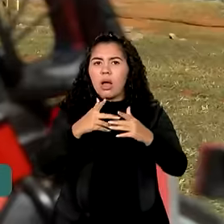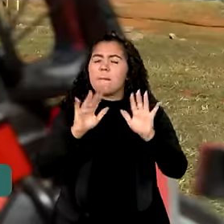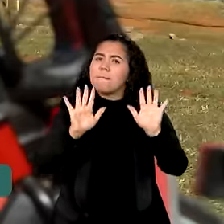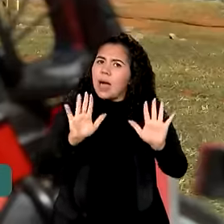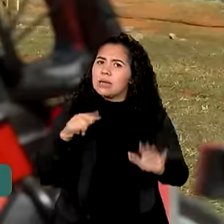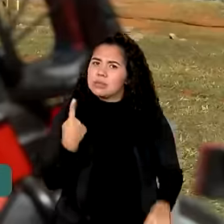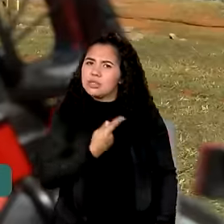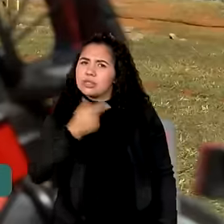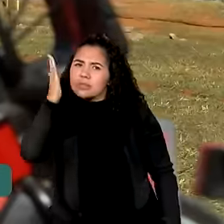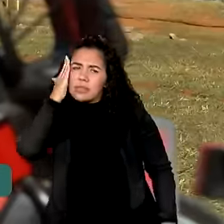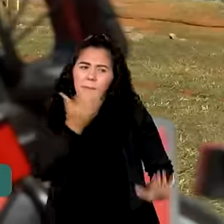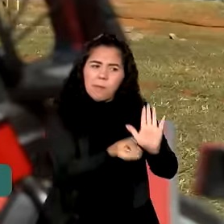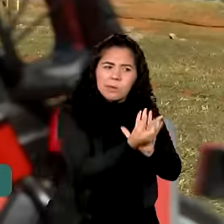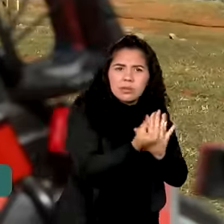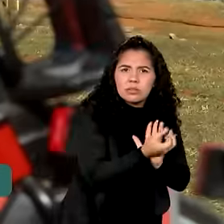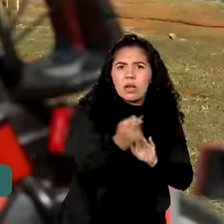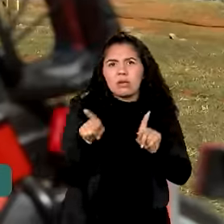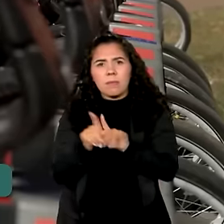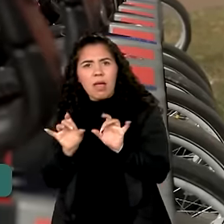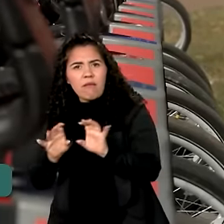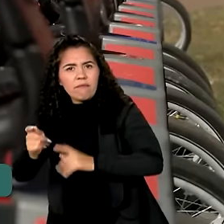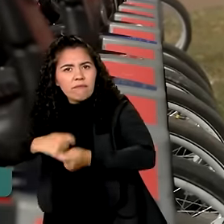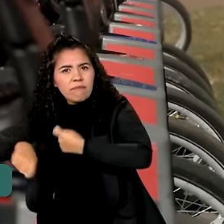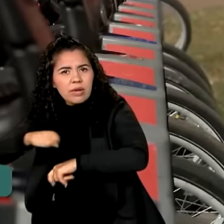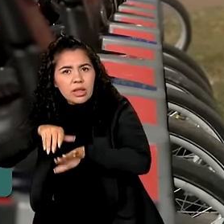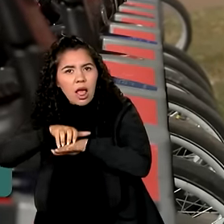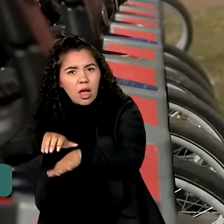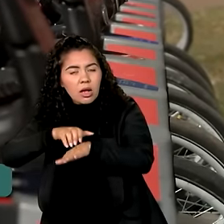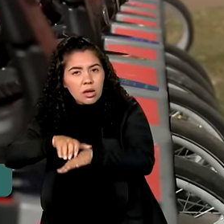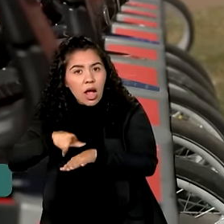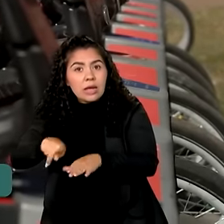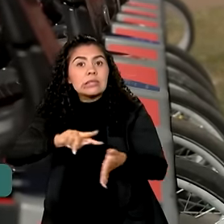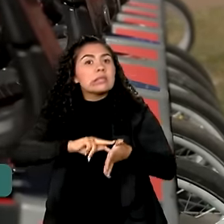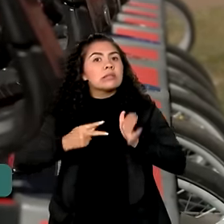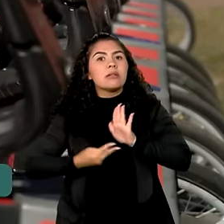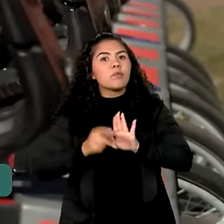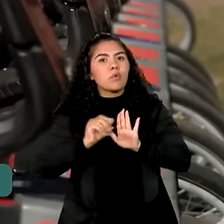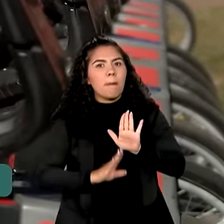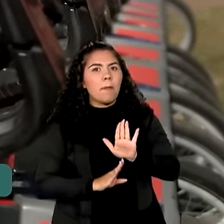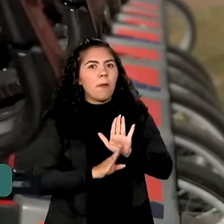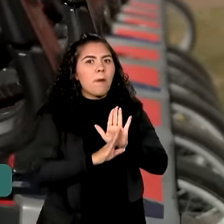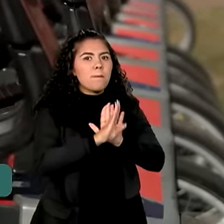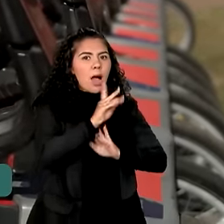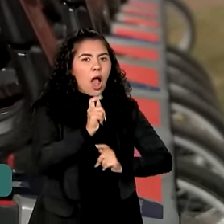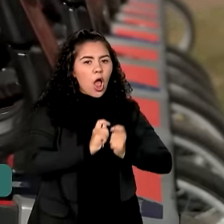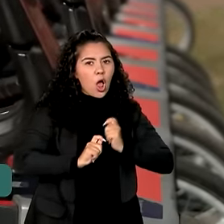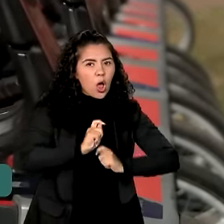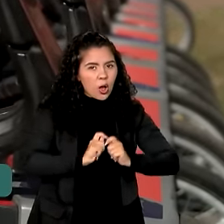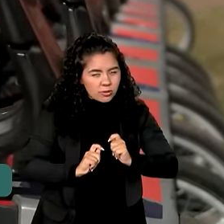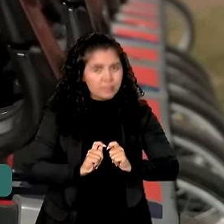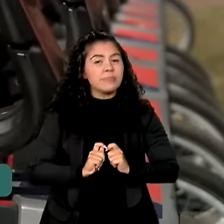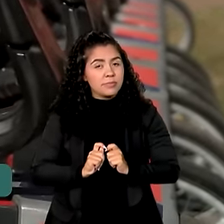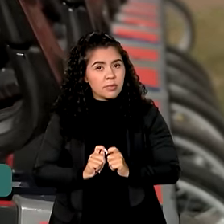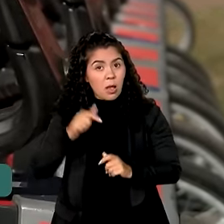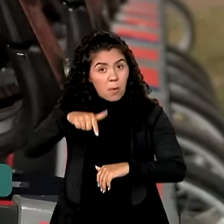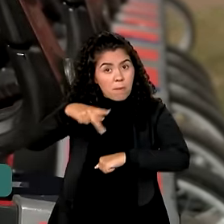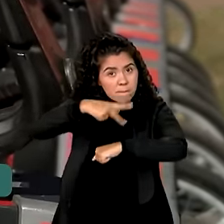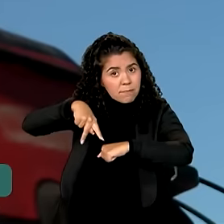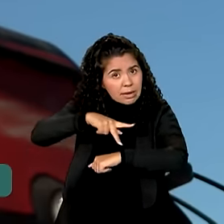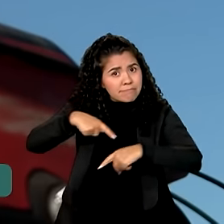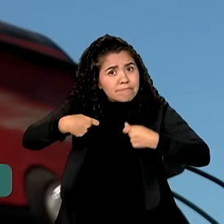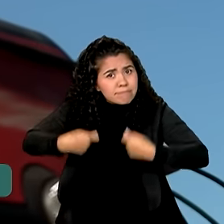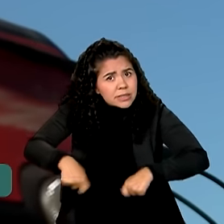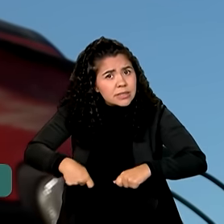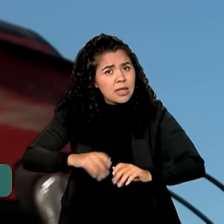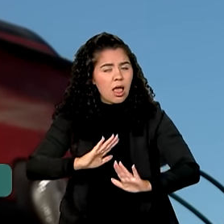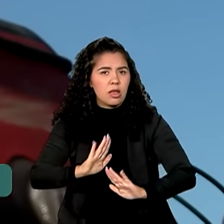sabe, produção e venda de veículos em alta é sinônimo de crescimento da atividade econômica. O país precisa mesmo